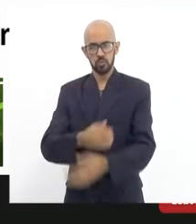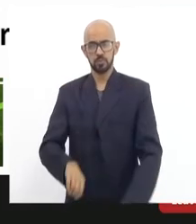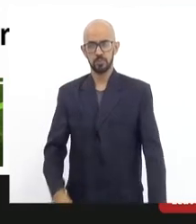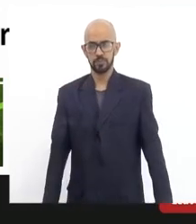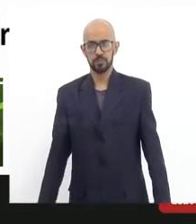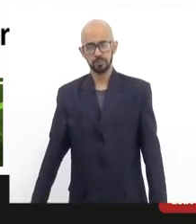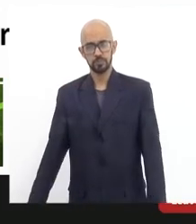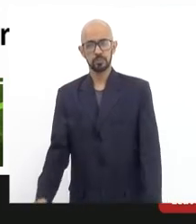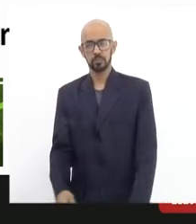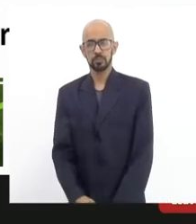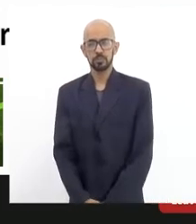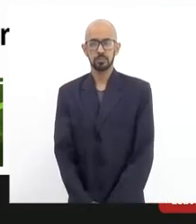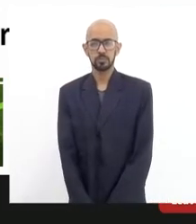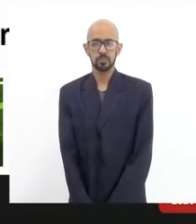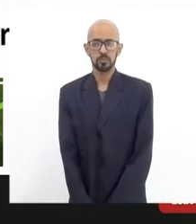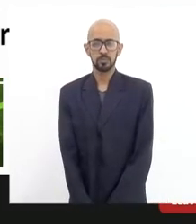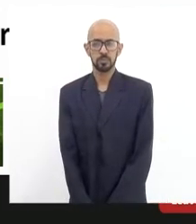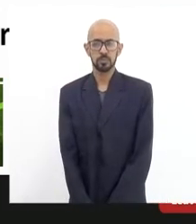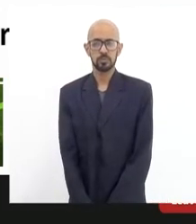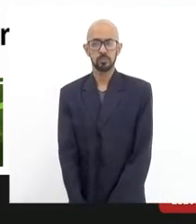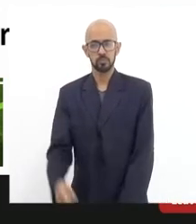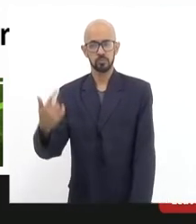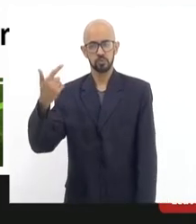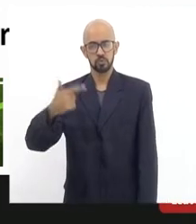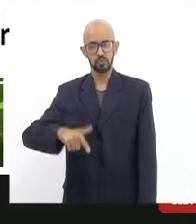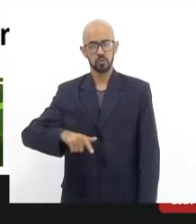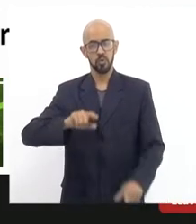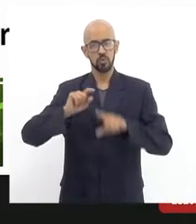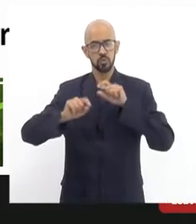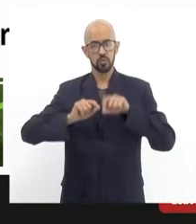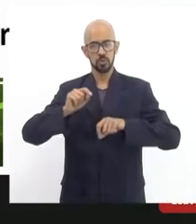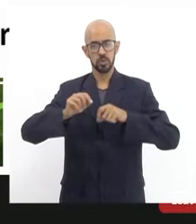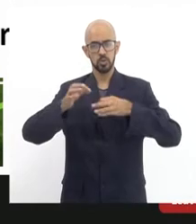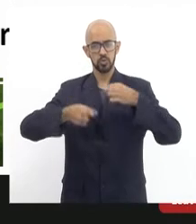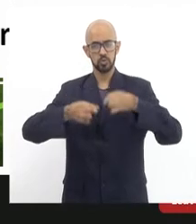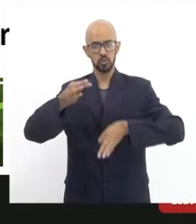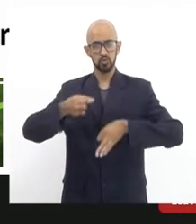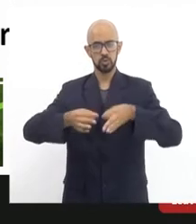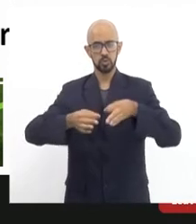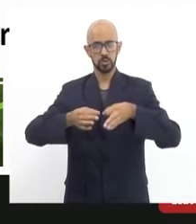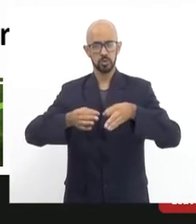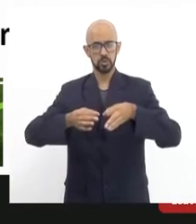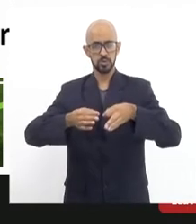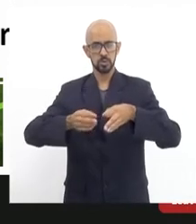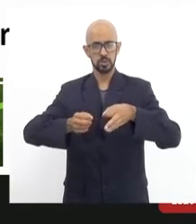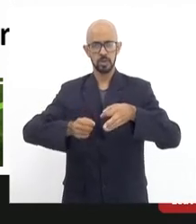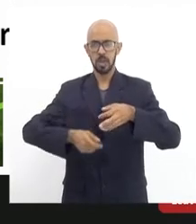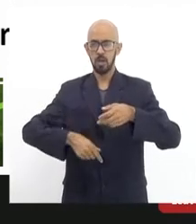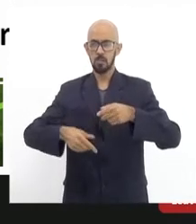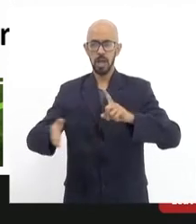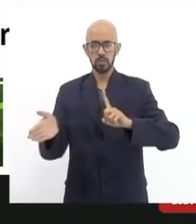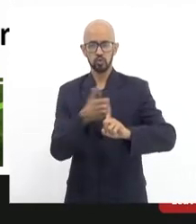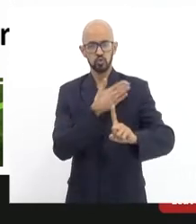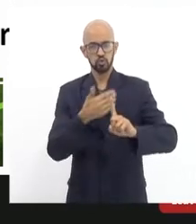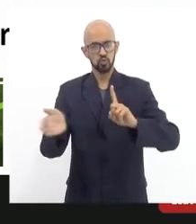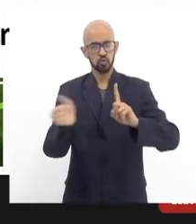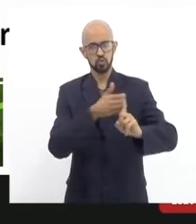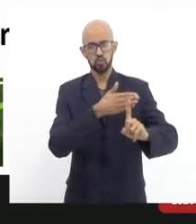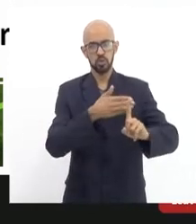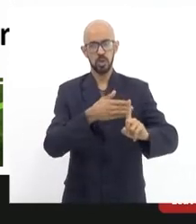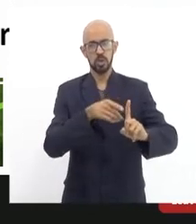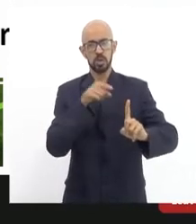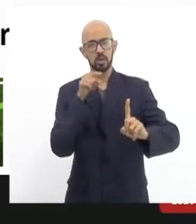adiante, novamente, o juiz dá um carão, uma bronca, na